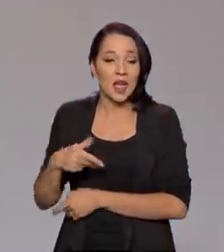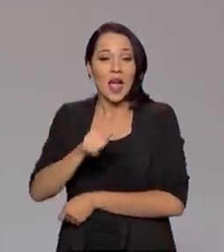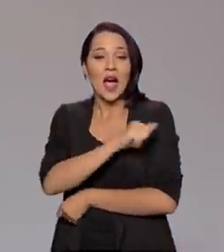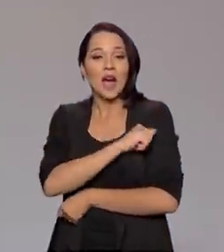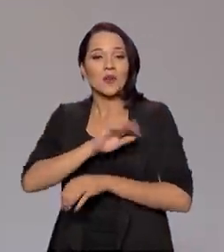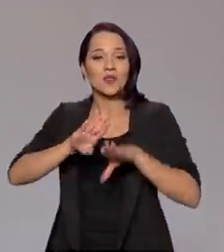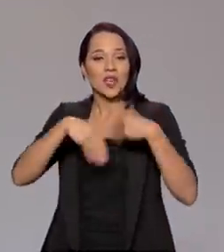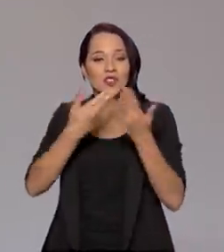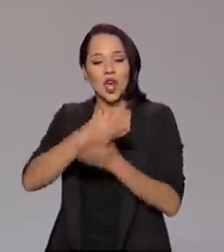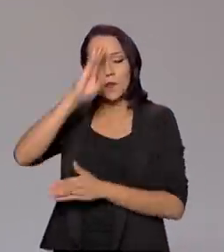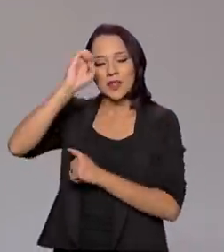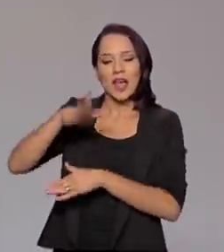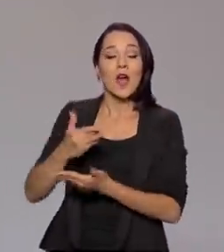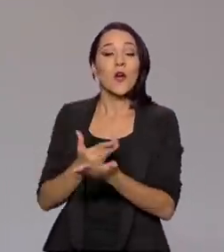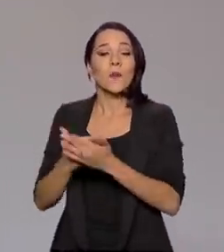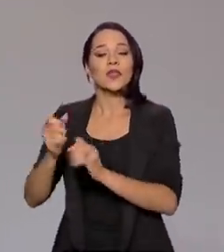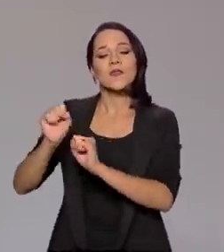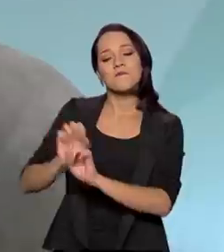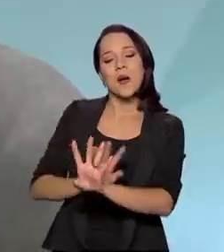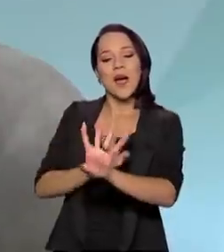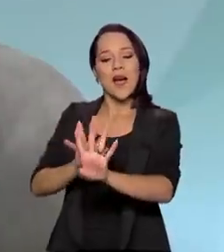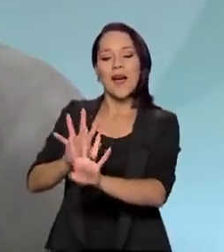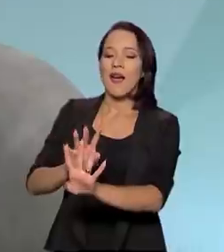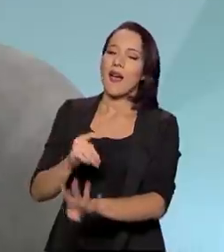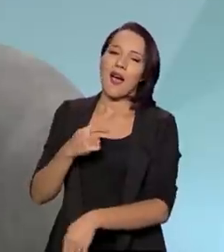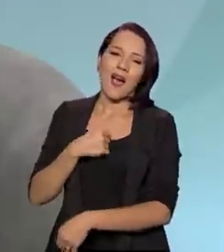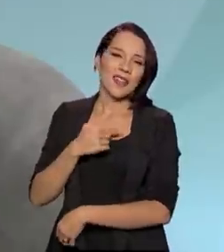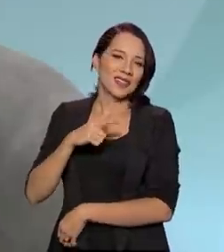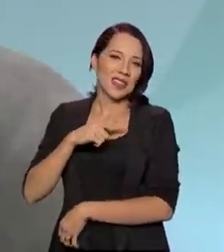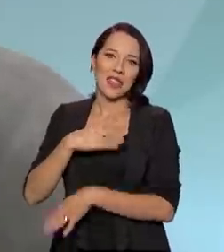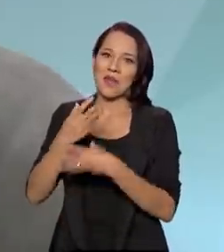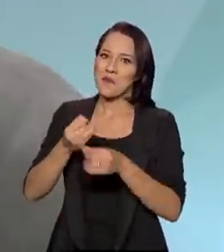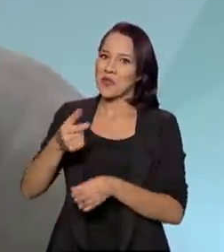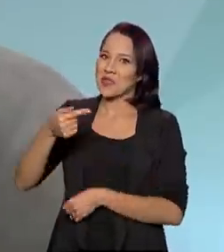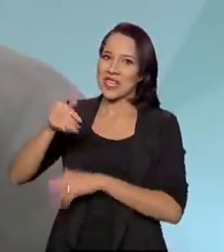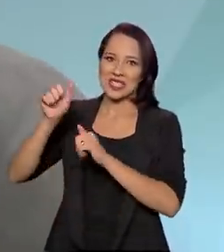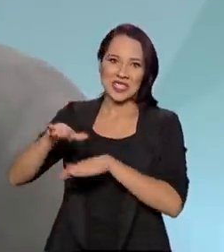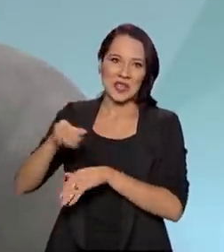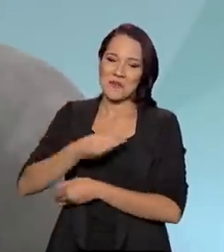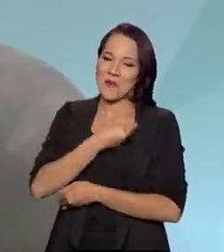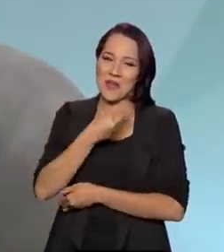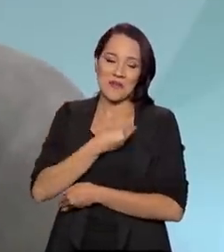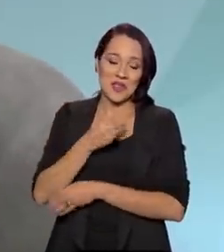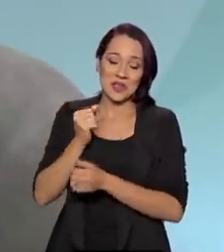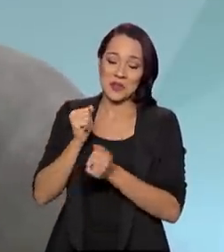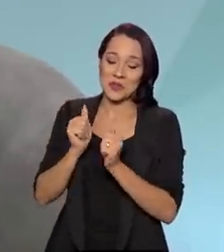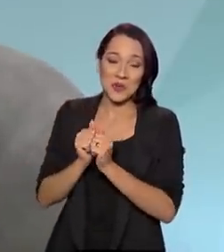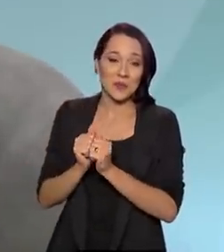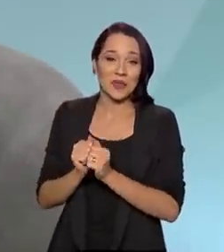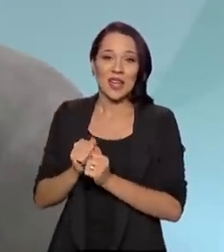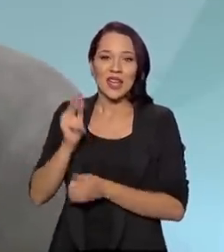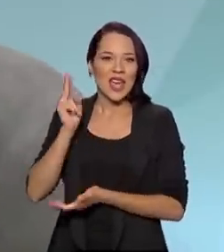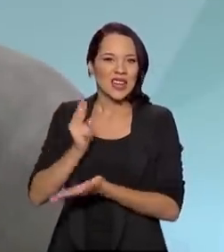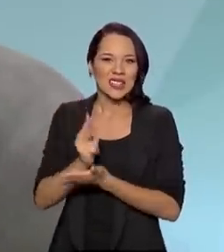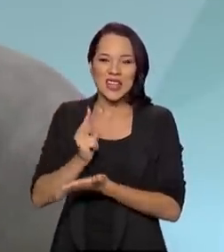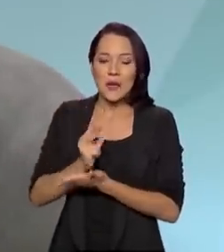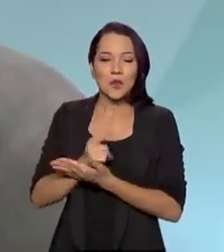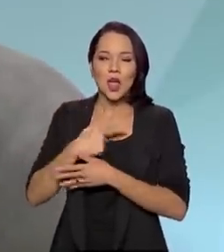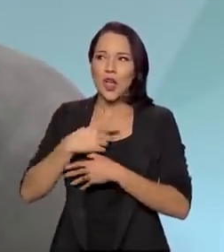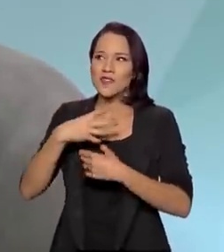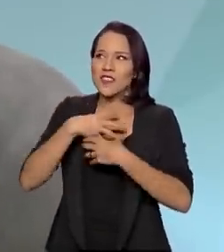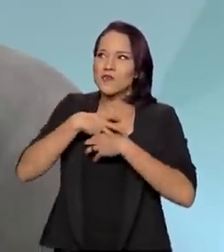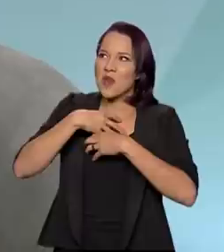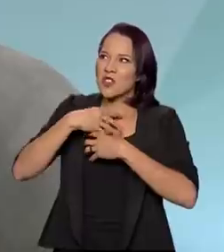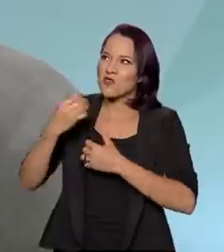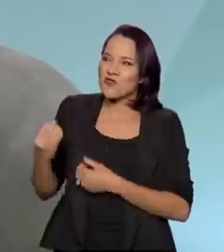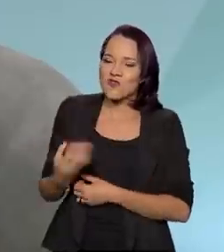do Colégio Militar, comecei a desfilar no 7 de setembro. Tenho muitos 7 de setembro da minha vida e era sempre uma renovação, né?